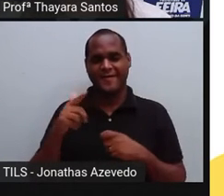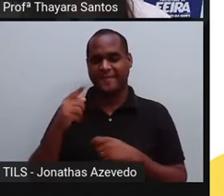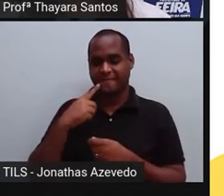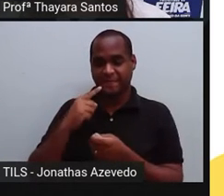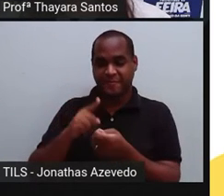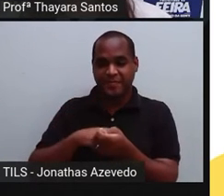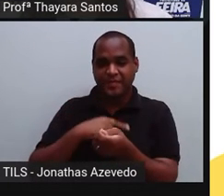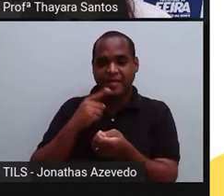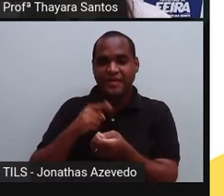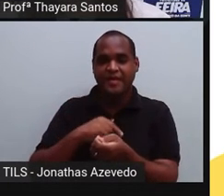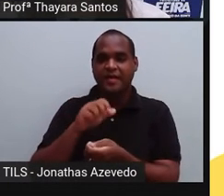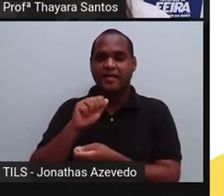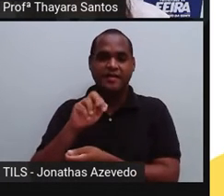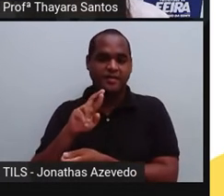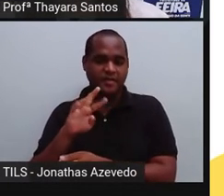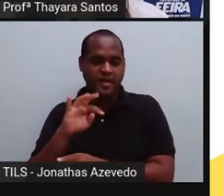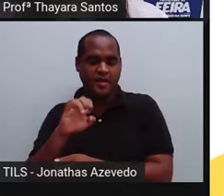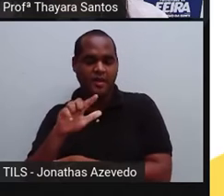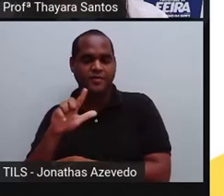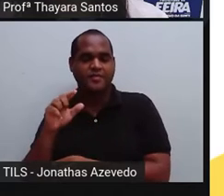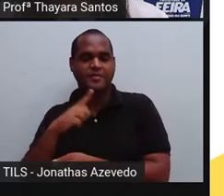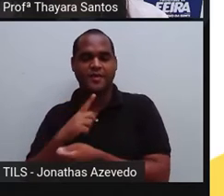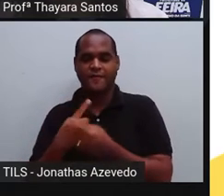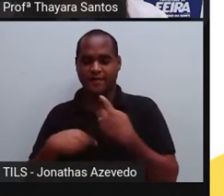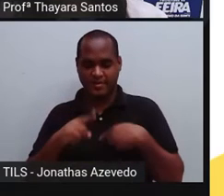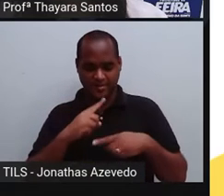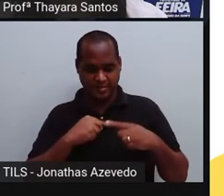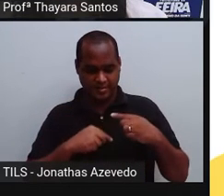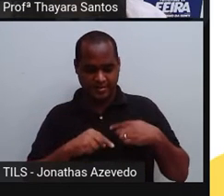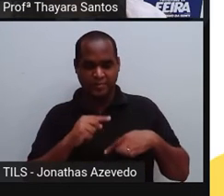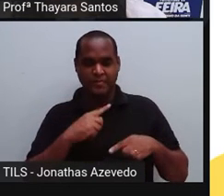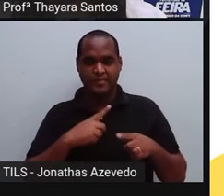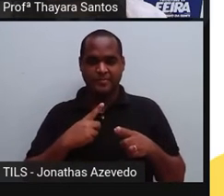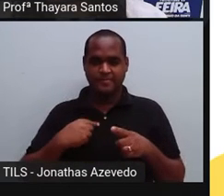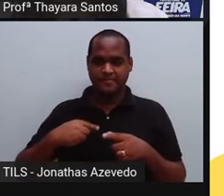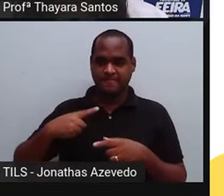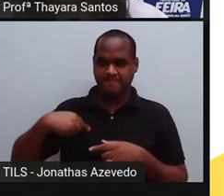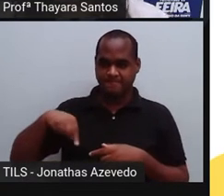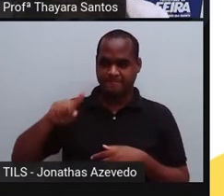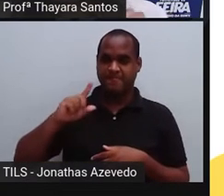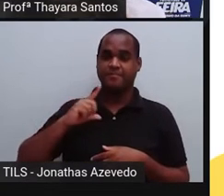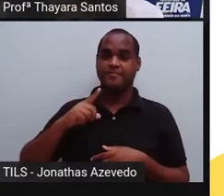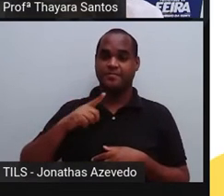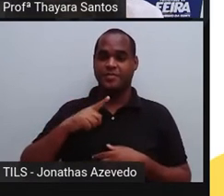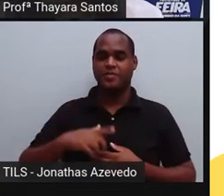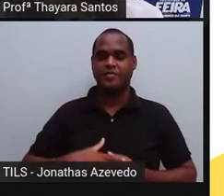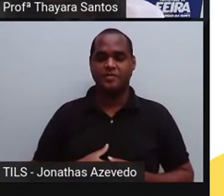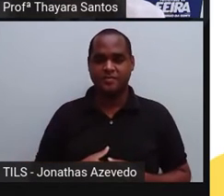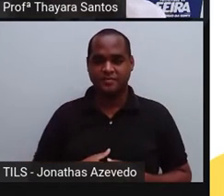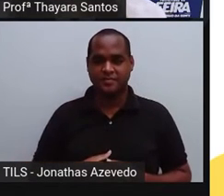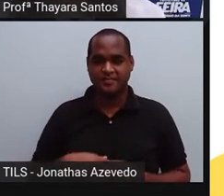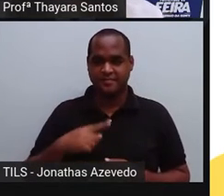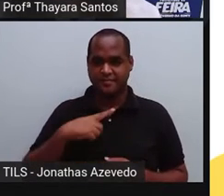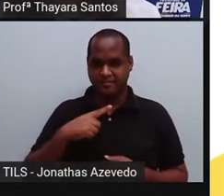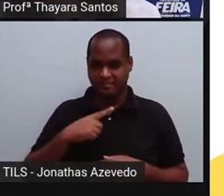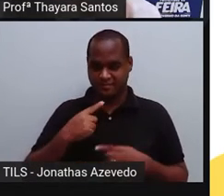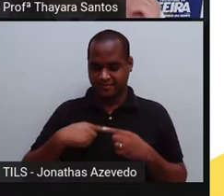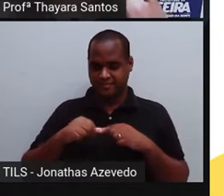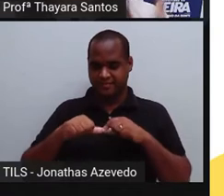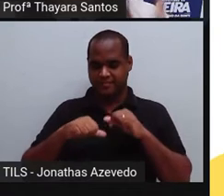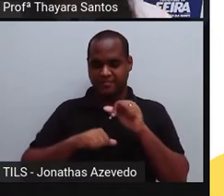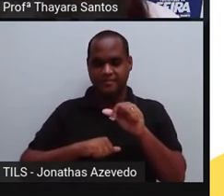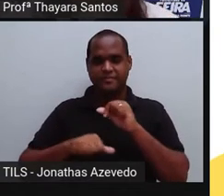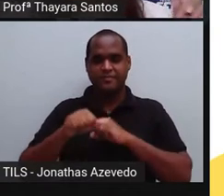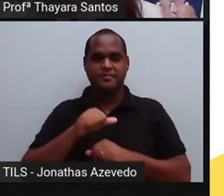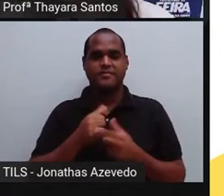sangue arterial vai voltar para o coração através de uma veia. Então, a veia vai estar transportando um